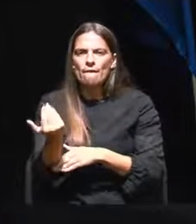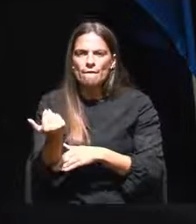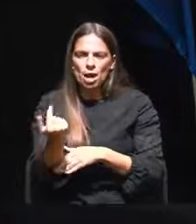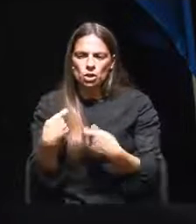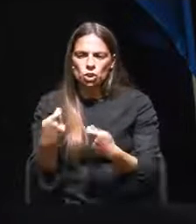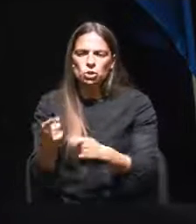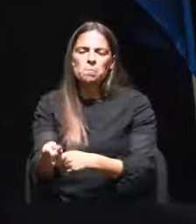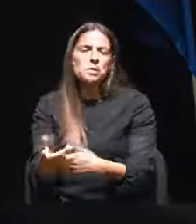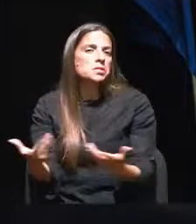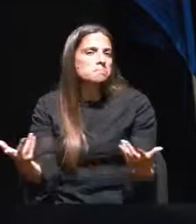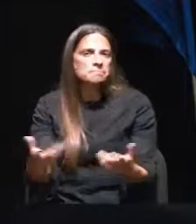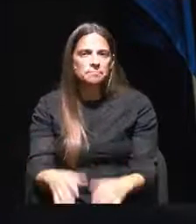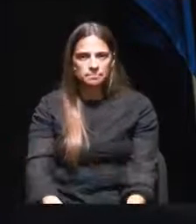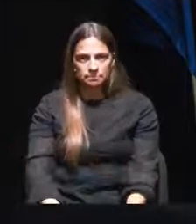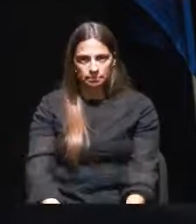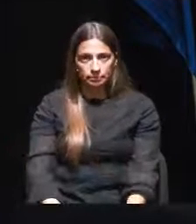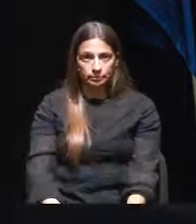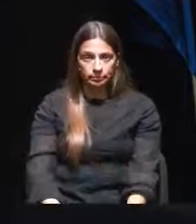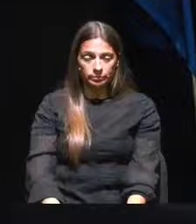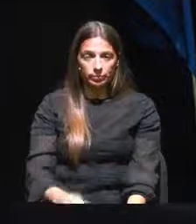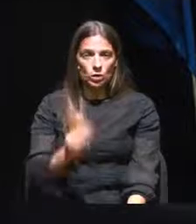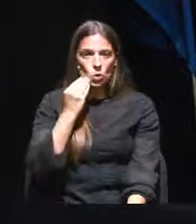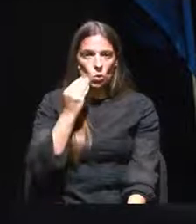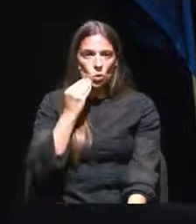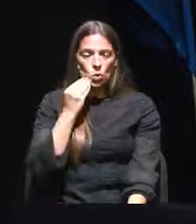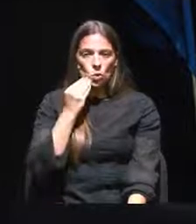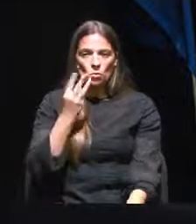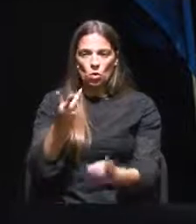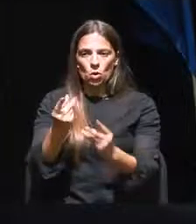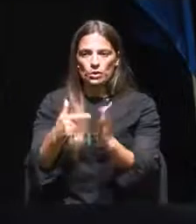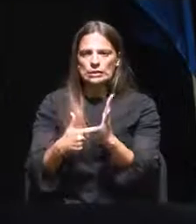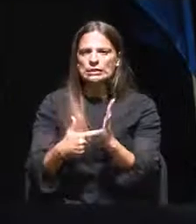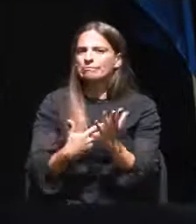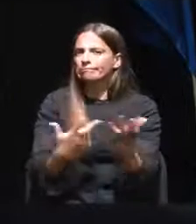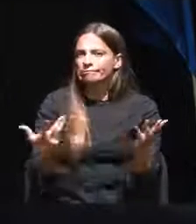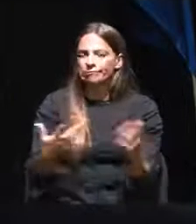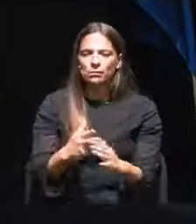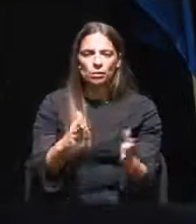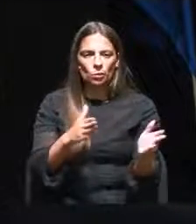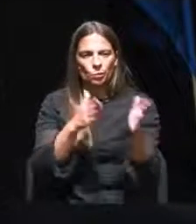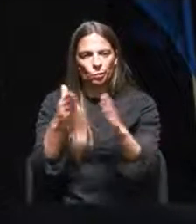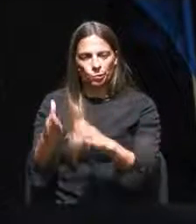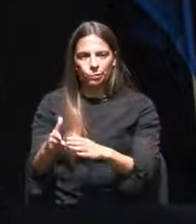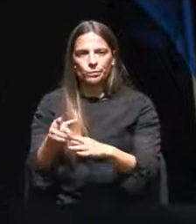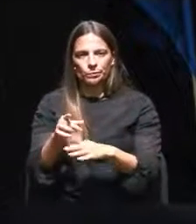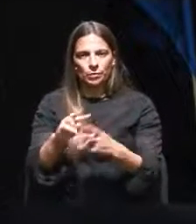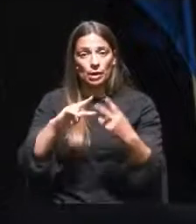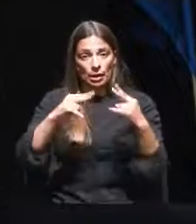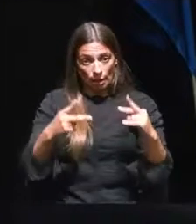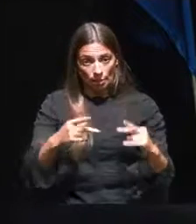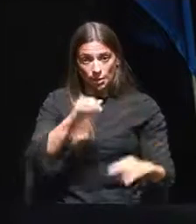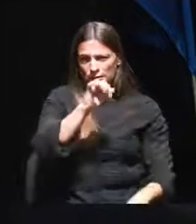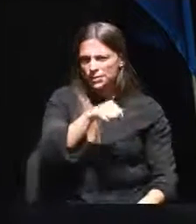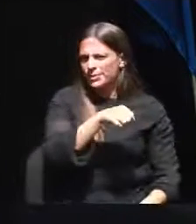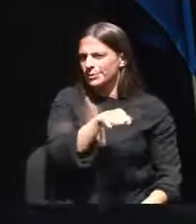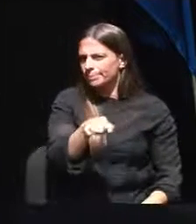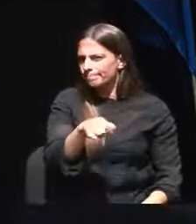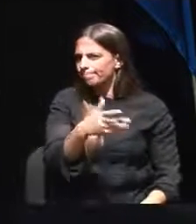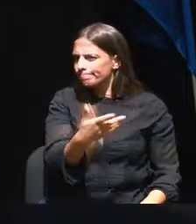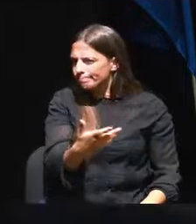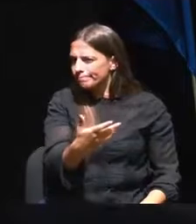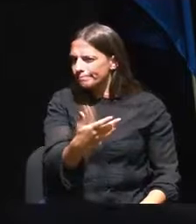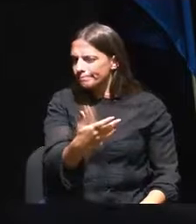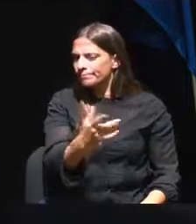despesas extras e com que enquadramento orçamental, por outras palavras, vai ou não a Câmara, proceder